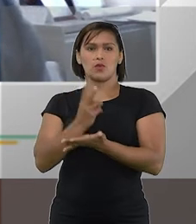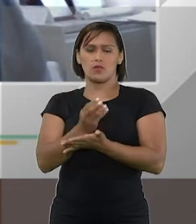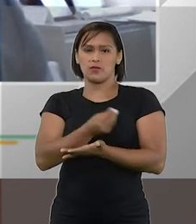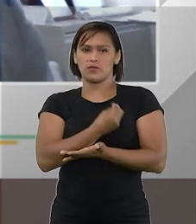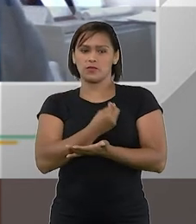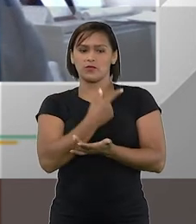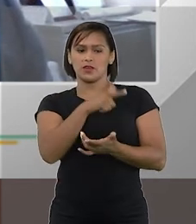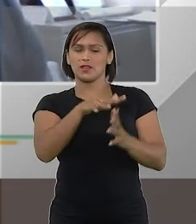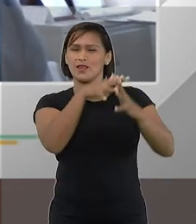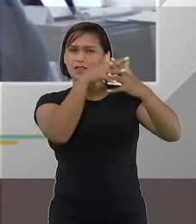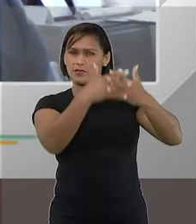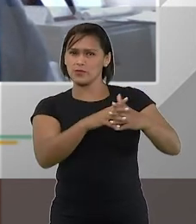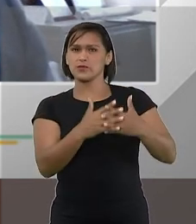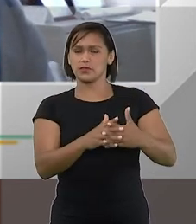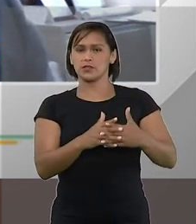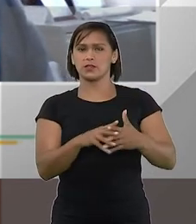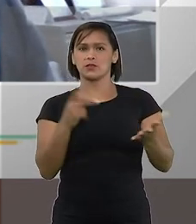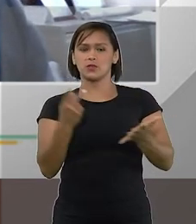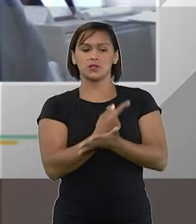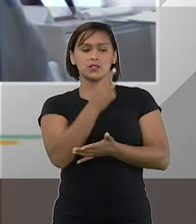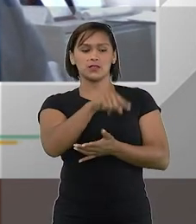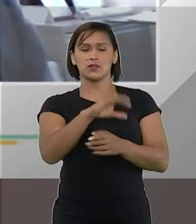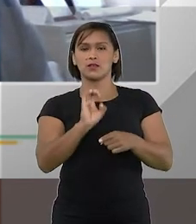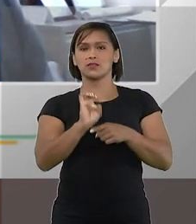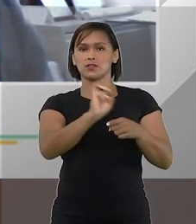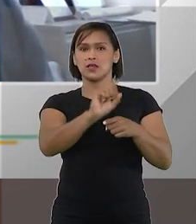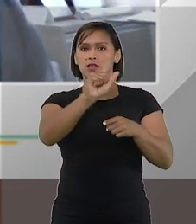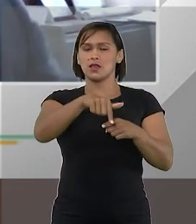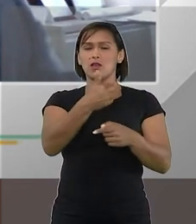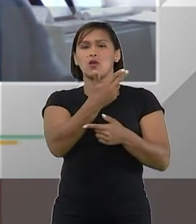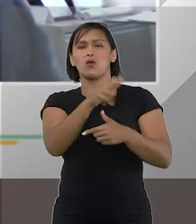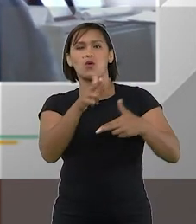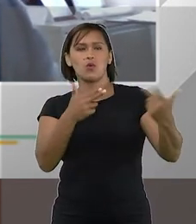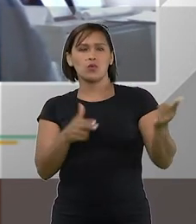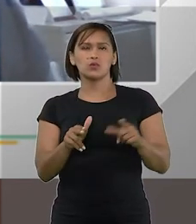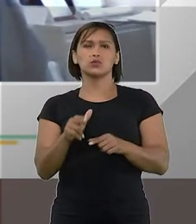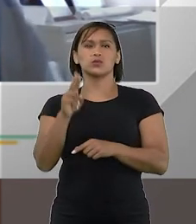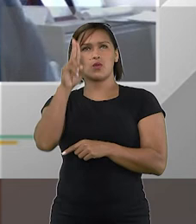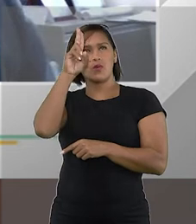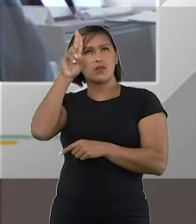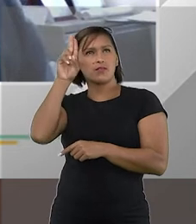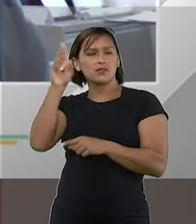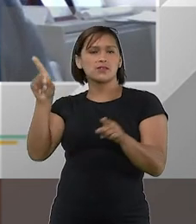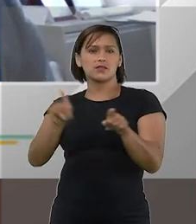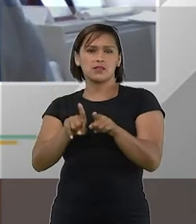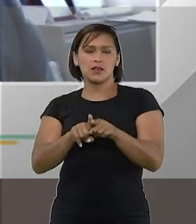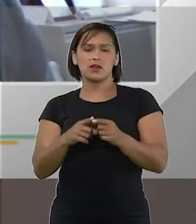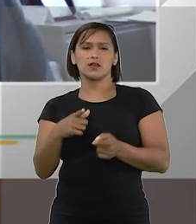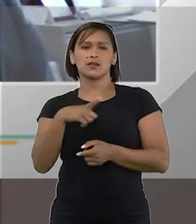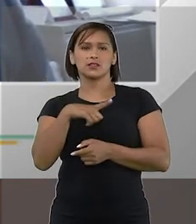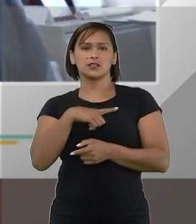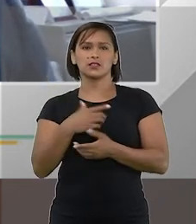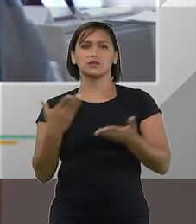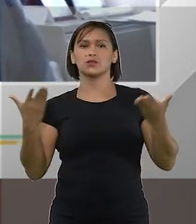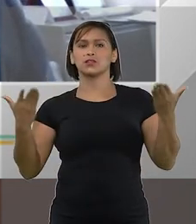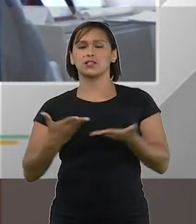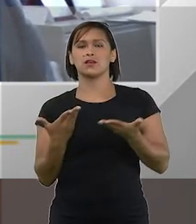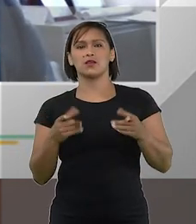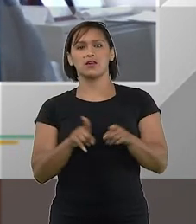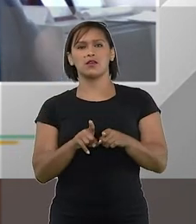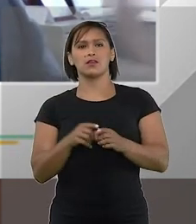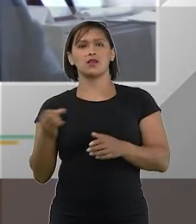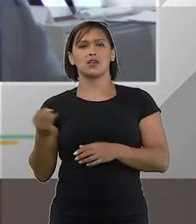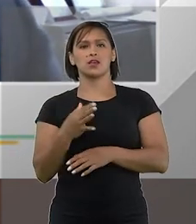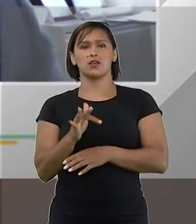daquela tragédia mas temos outros casos a Universidade Cândido Mendes temos também agora o